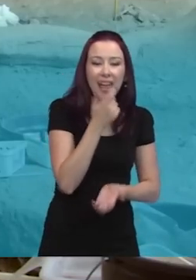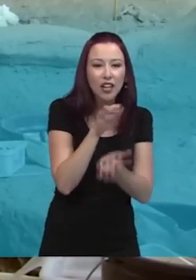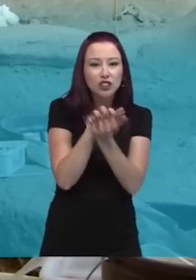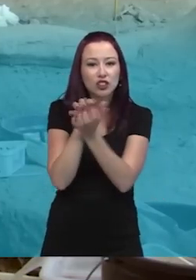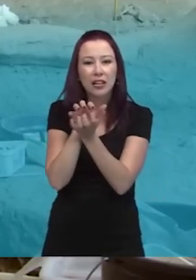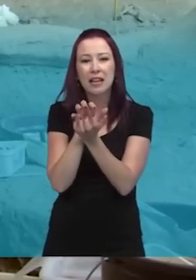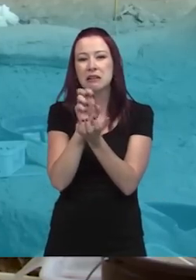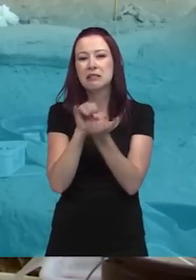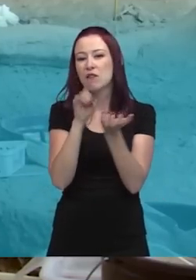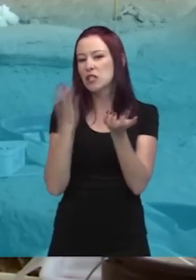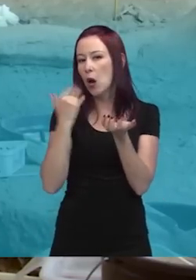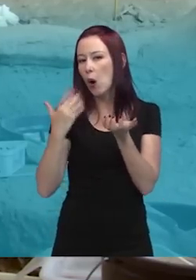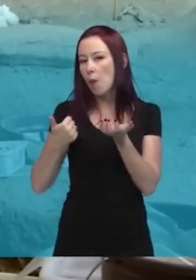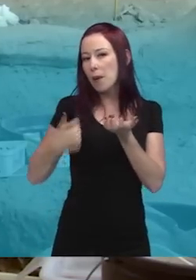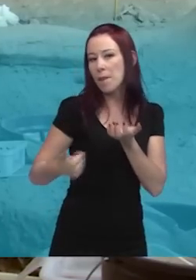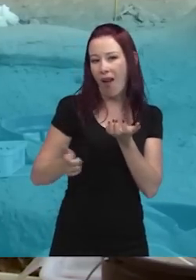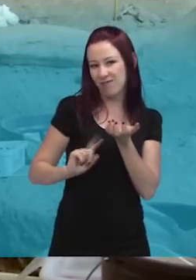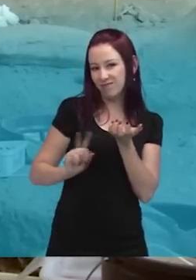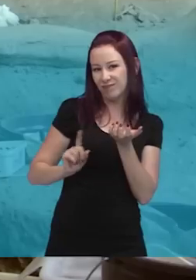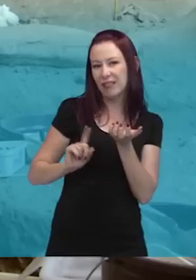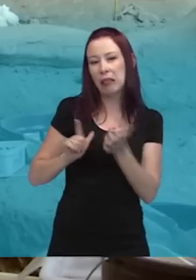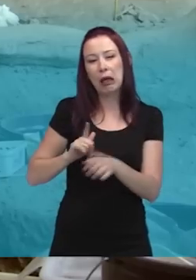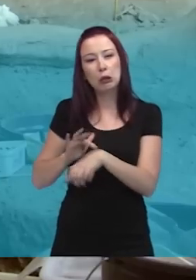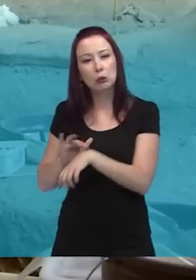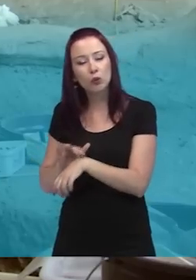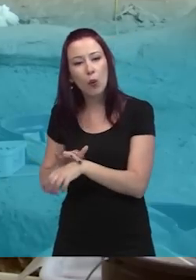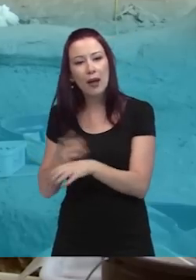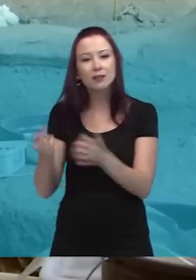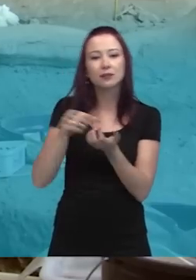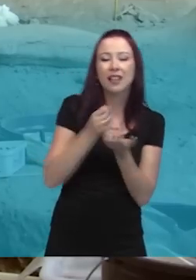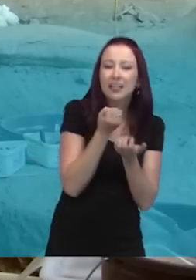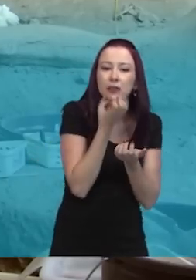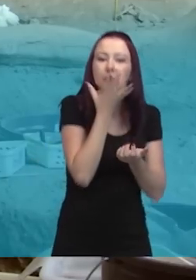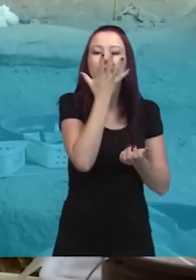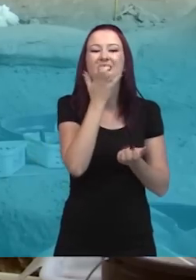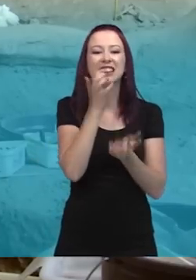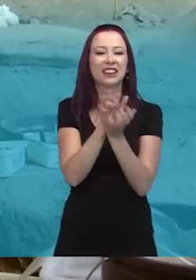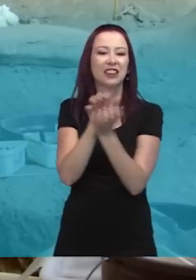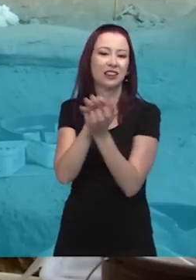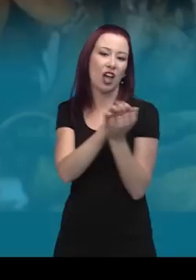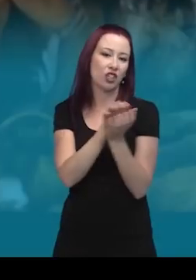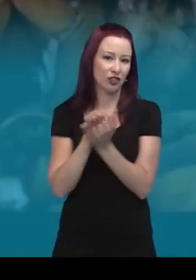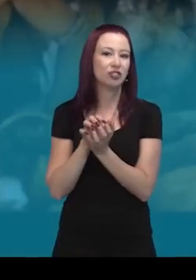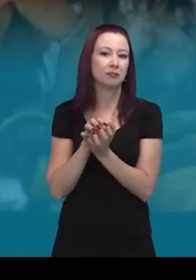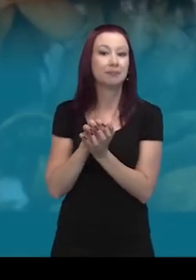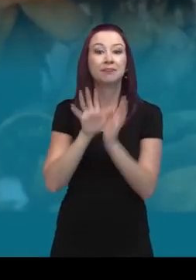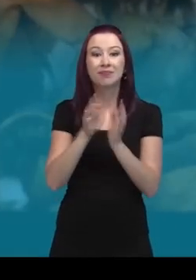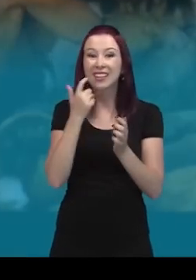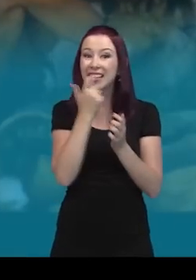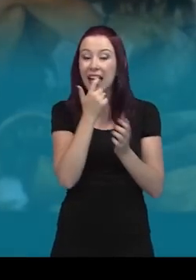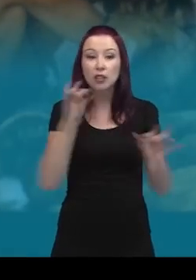uma deficiência alimentícia ou uma doença pode influenciar esta formação. Mas, uma vez o dente formado,